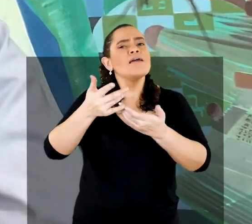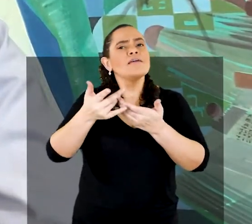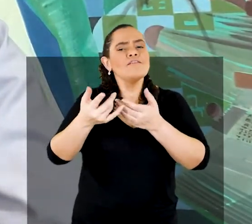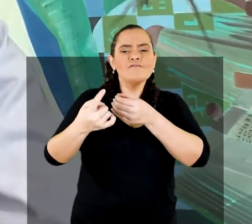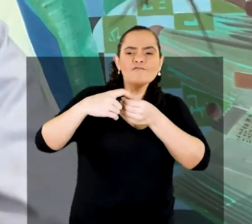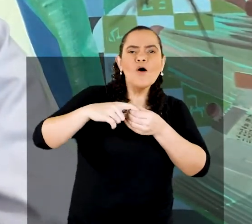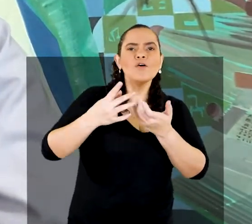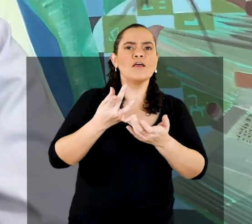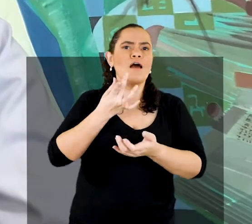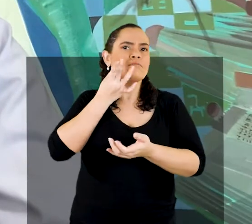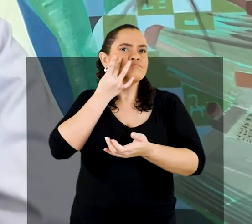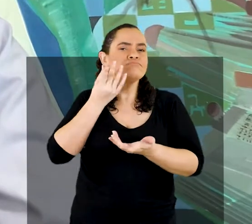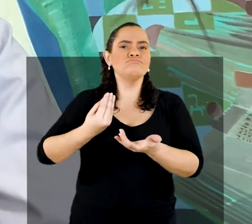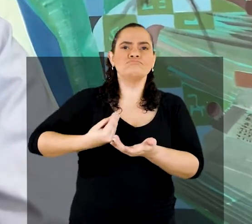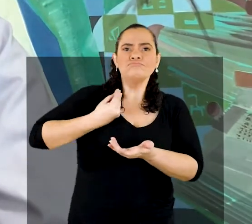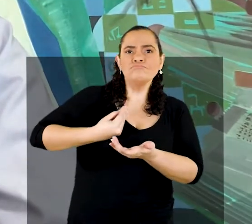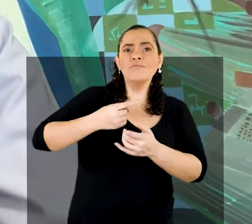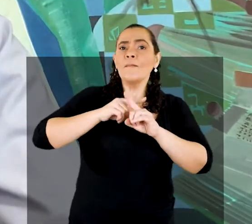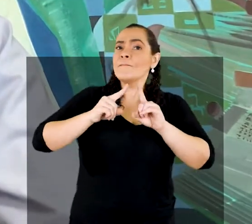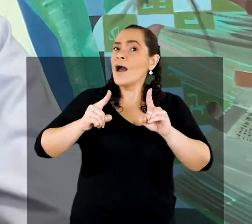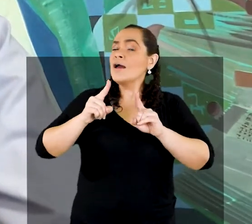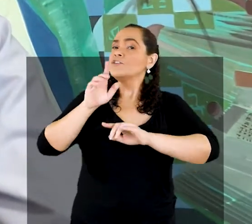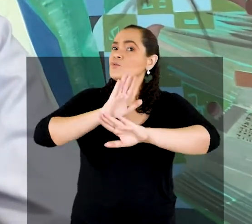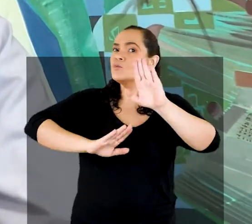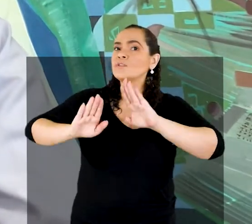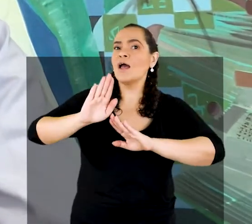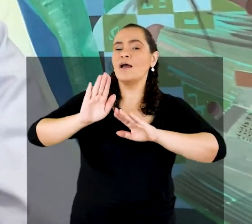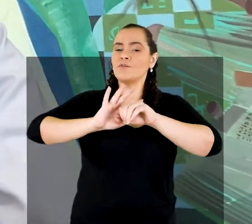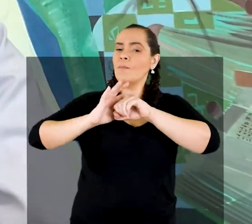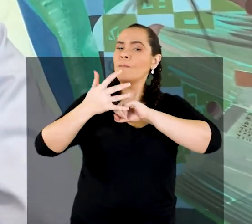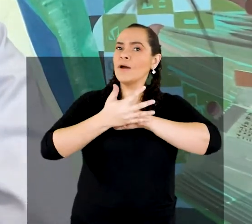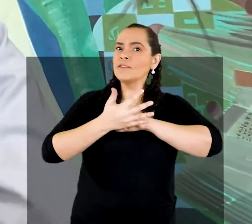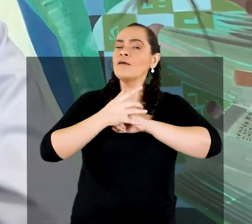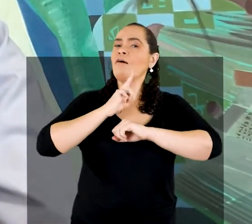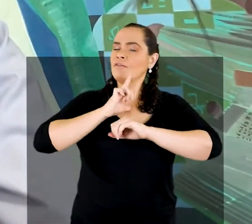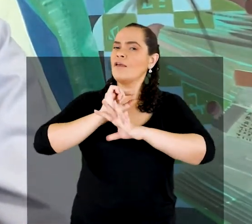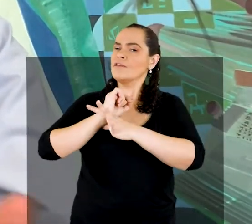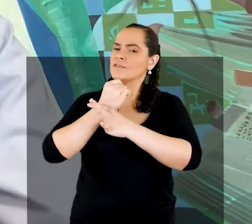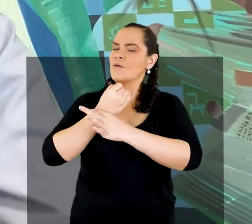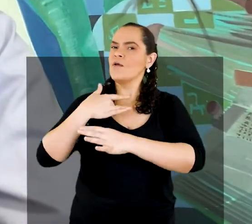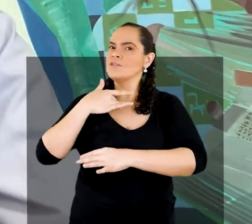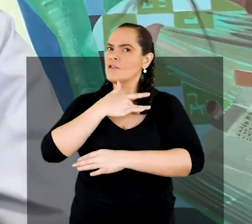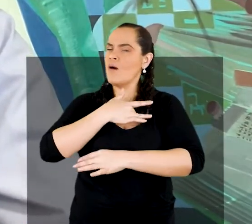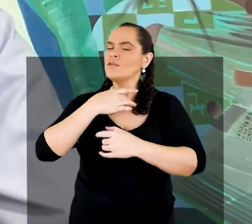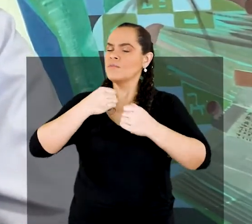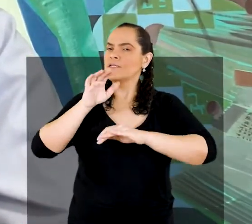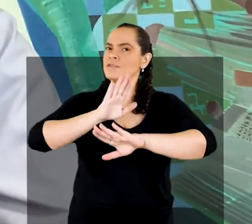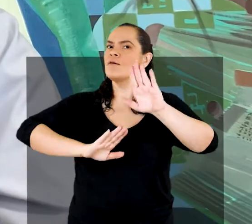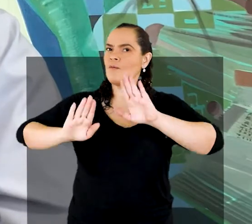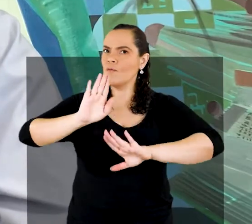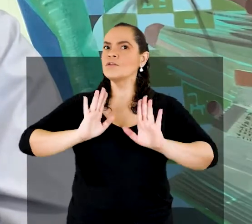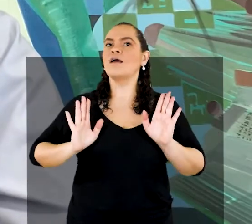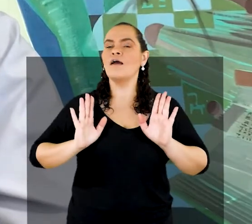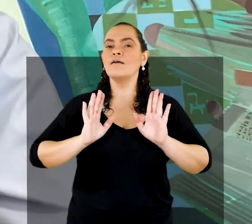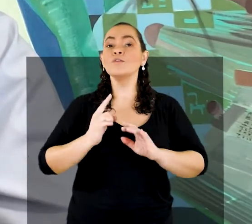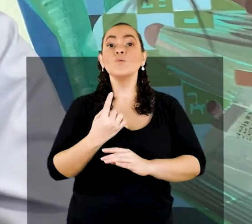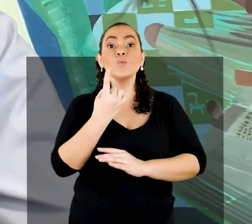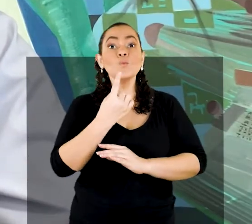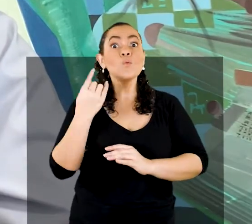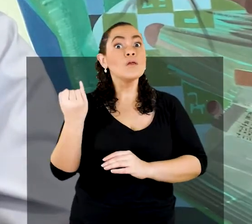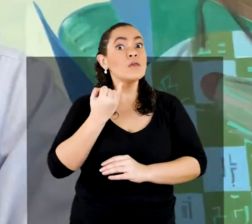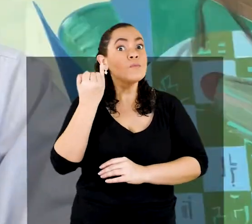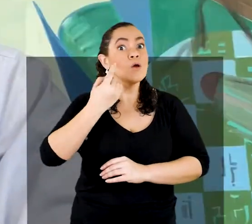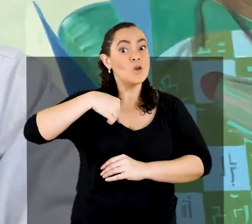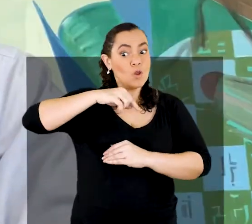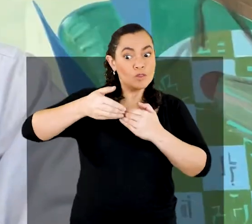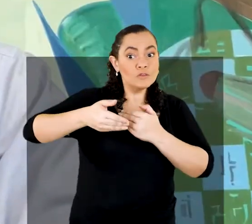segura as atividades presenciais, conforme a situação da pandemia e desde que asseguradas as condições de biossegurança.